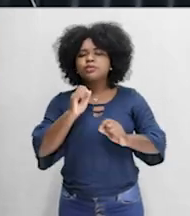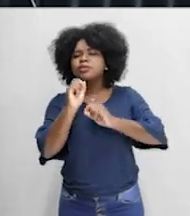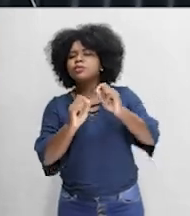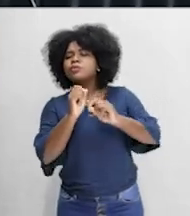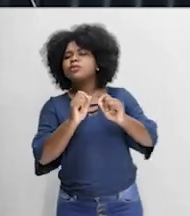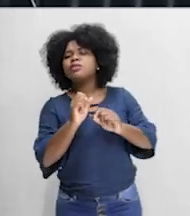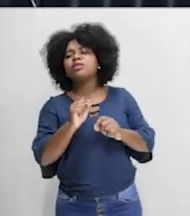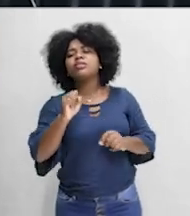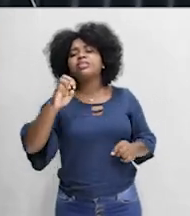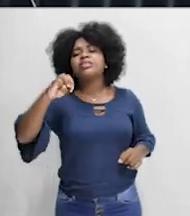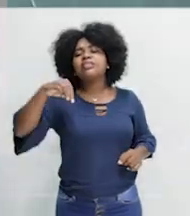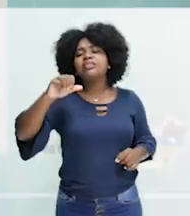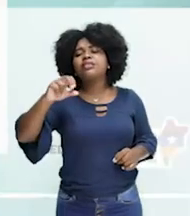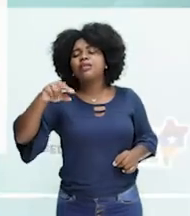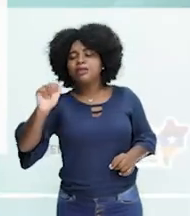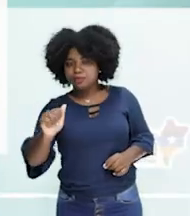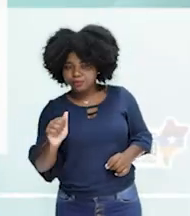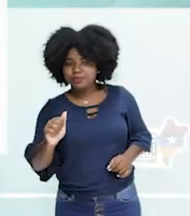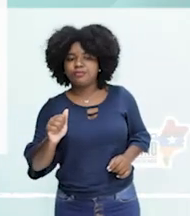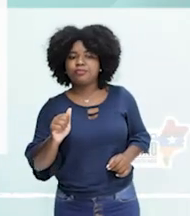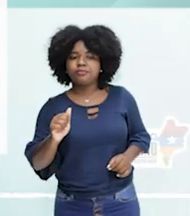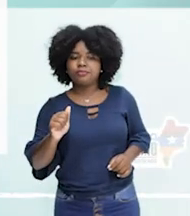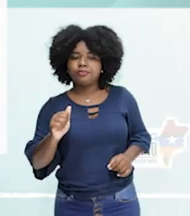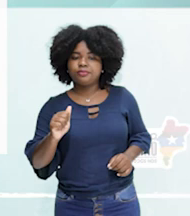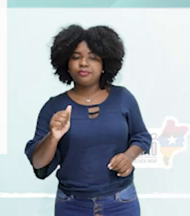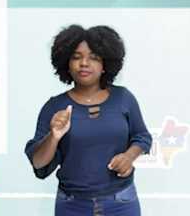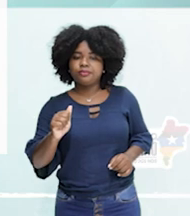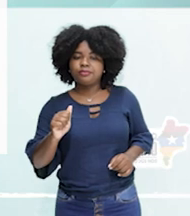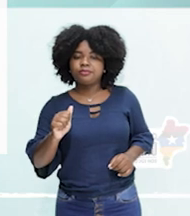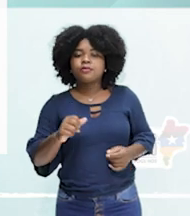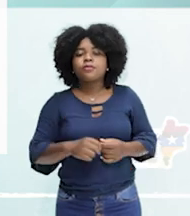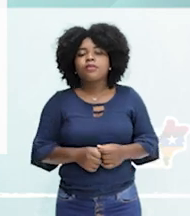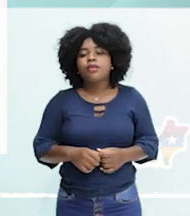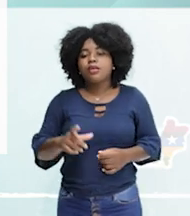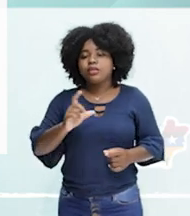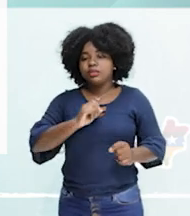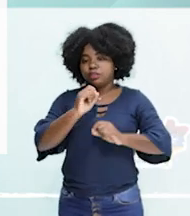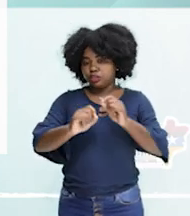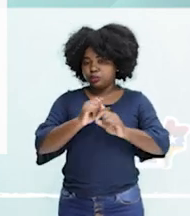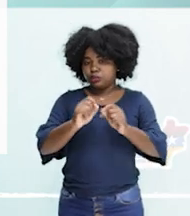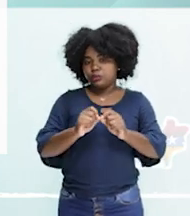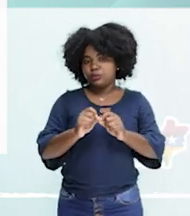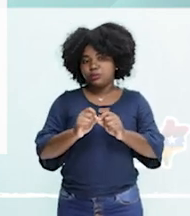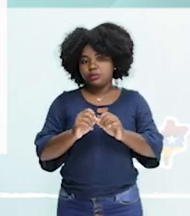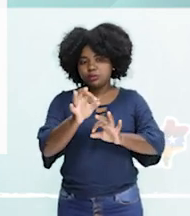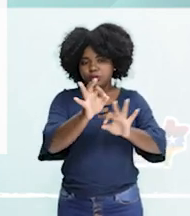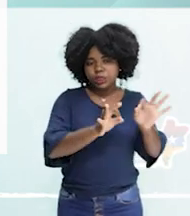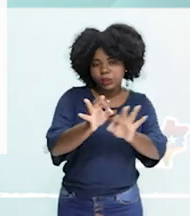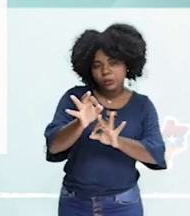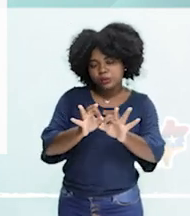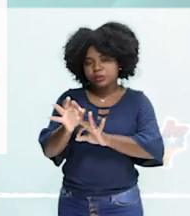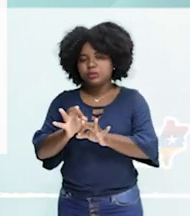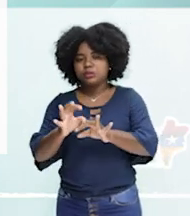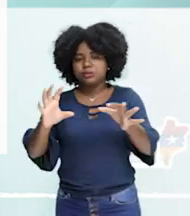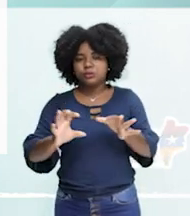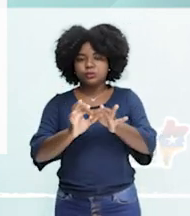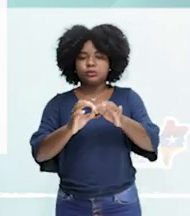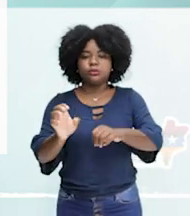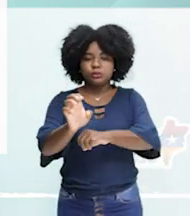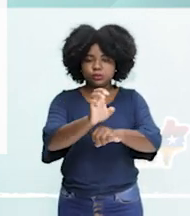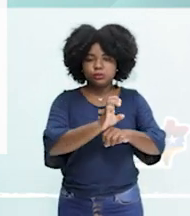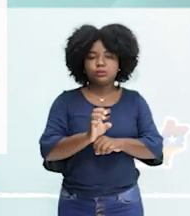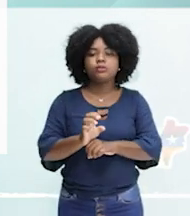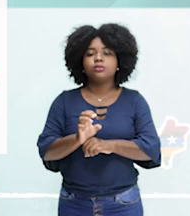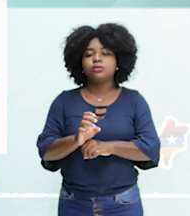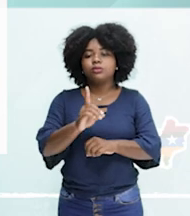o que é esse CISNAMA, Marques? É o Sistema Nacional do Meio Ambiente, tá? Ele é formado, tá certo? Por órgãos da União, dos Estados, do Distrito Federal e dos